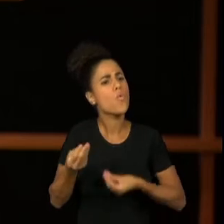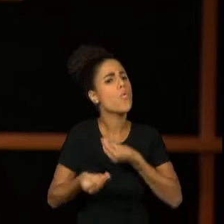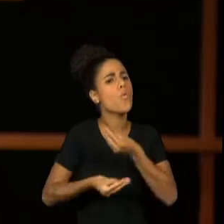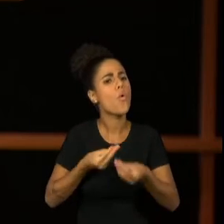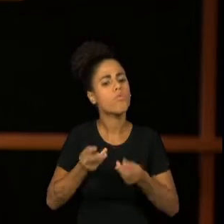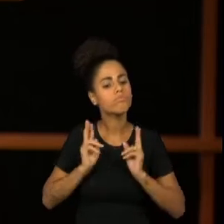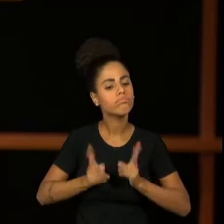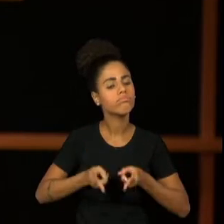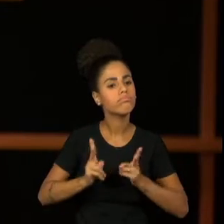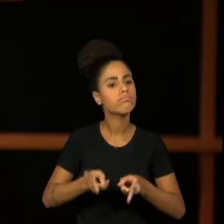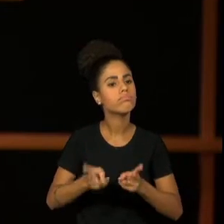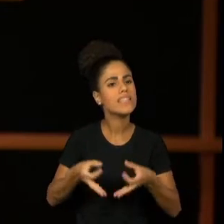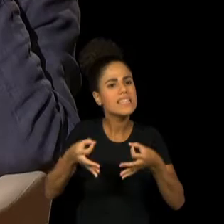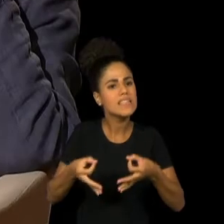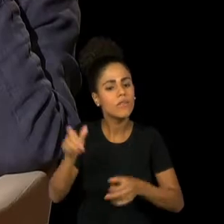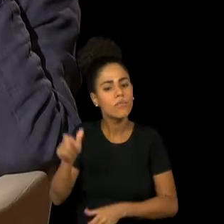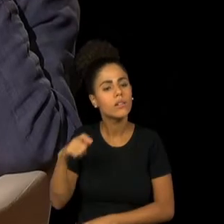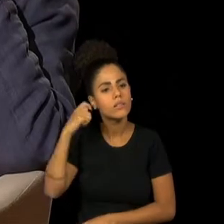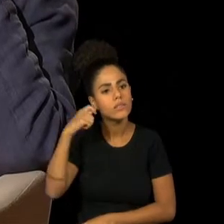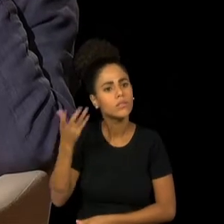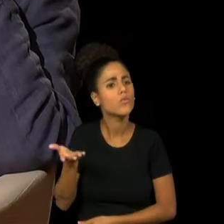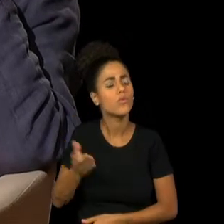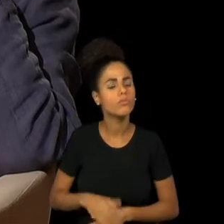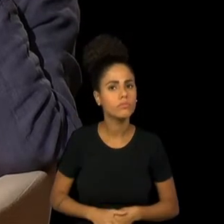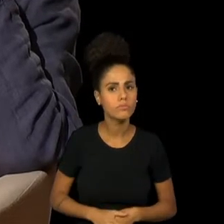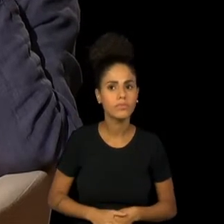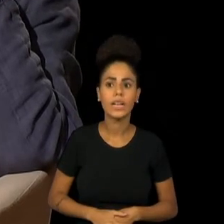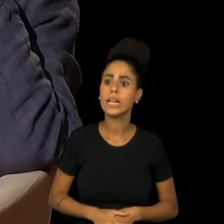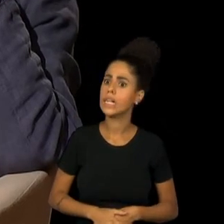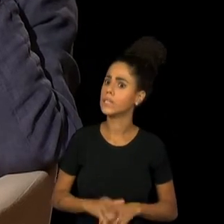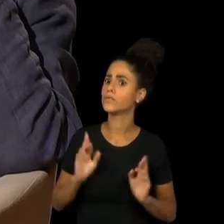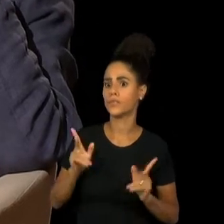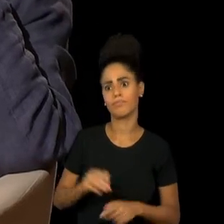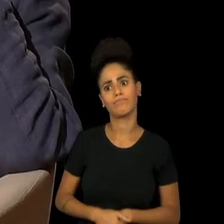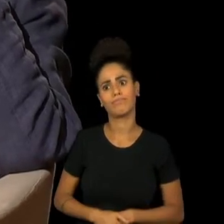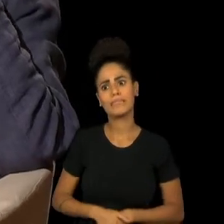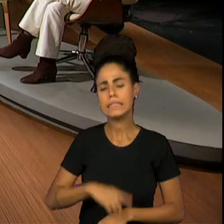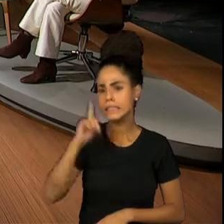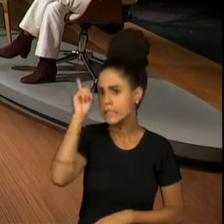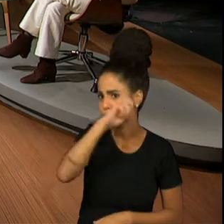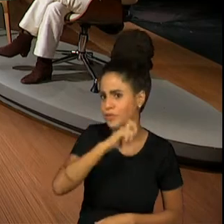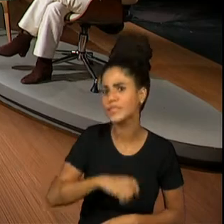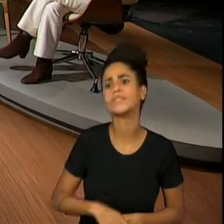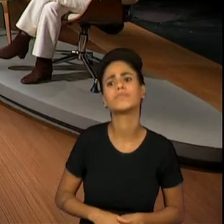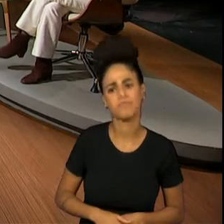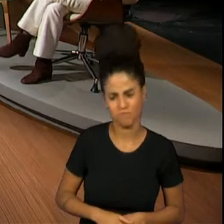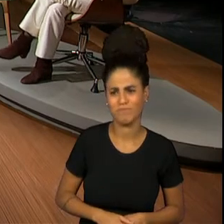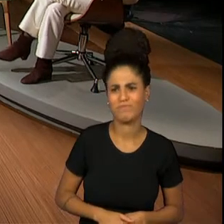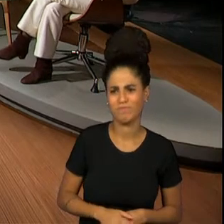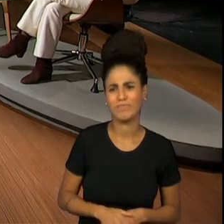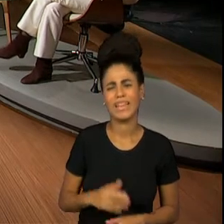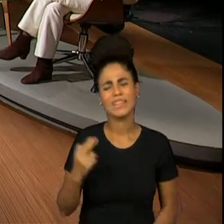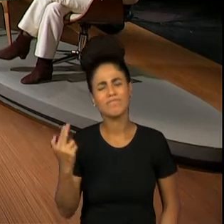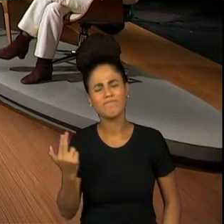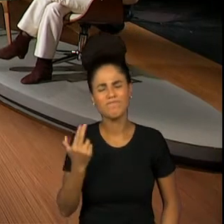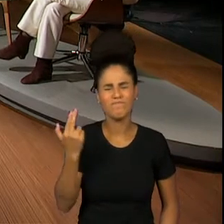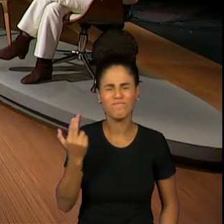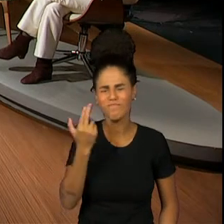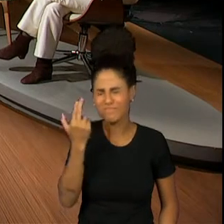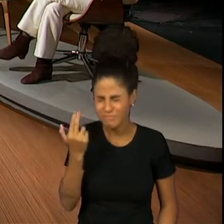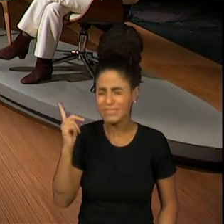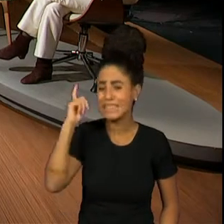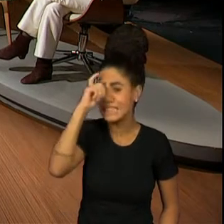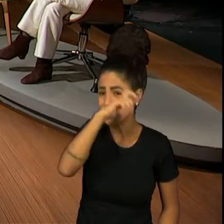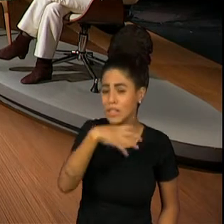manter o trabalho de atriz em paralelo? Difícil. Quase impossível. Quase impossível. Bem difícil. Eu